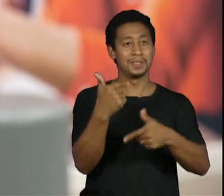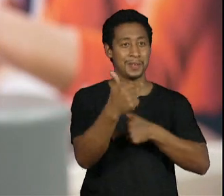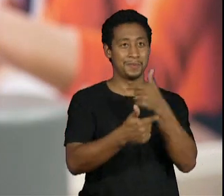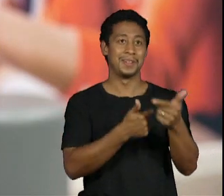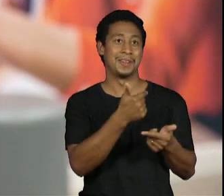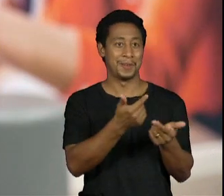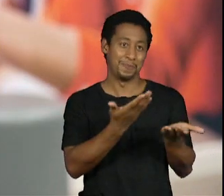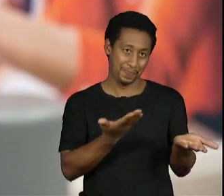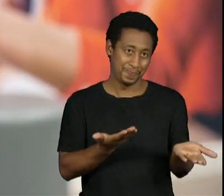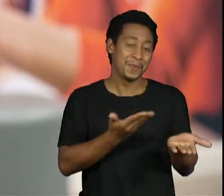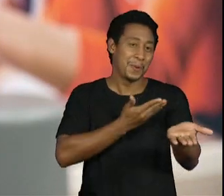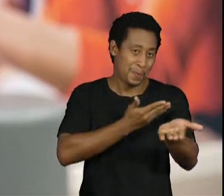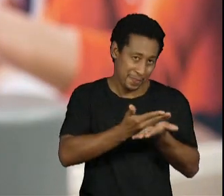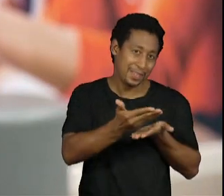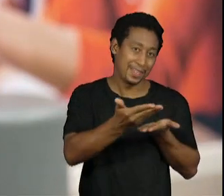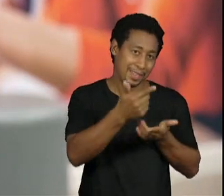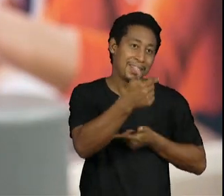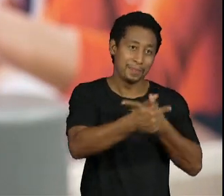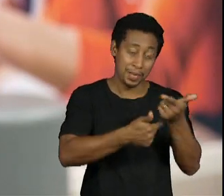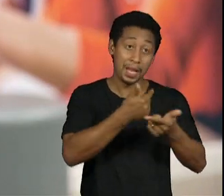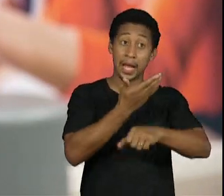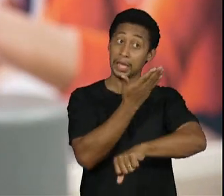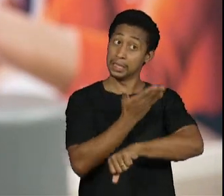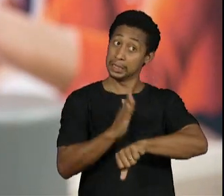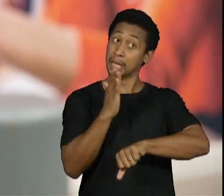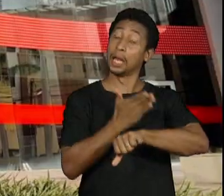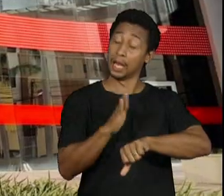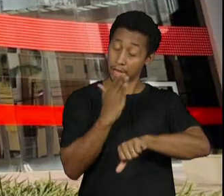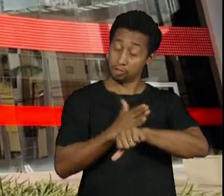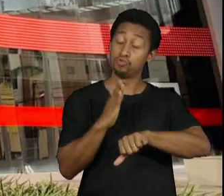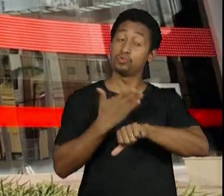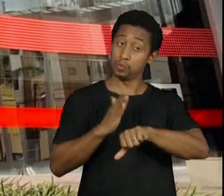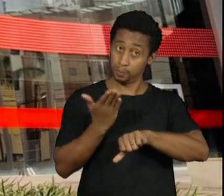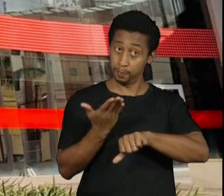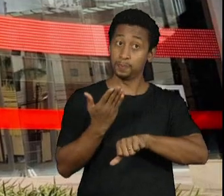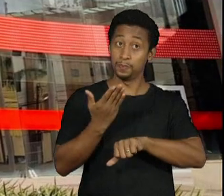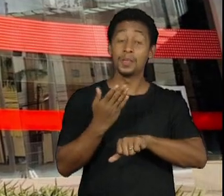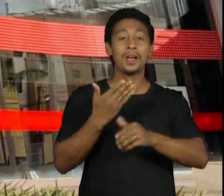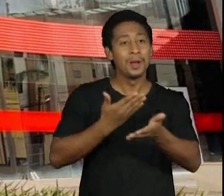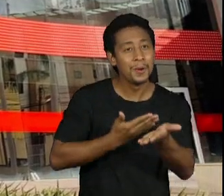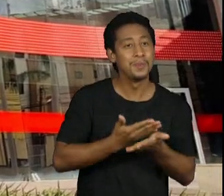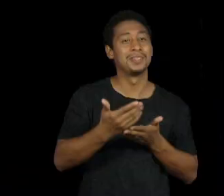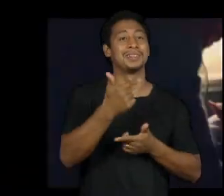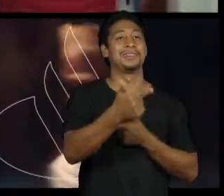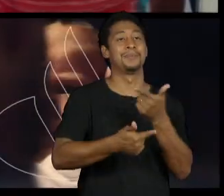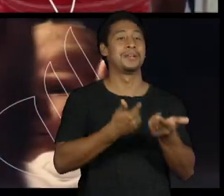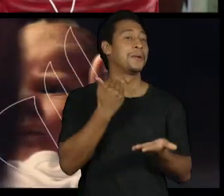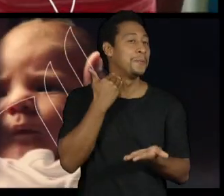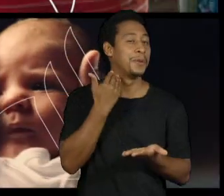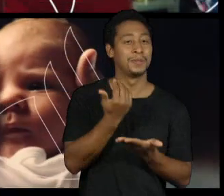comecei ingressei fui contratada como estagiária na época e aí começou a minha carreira no Santander